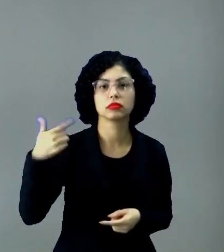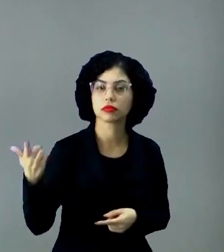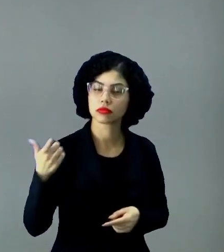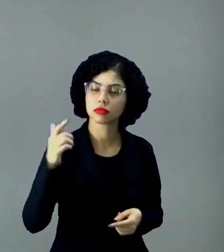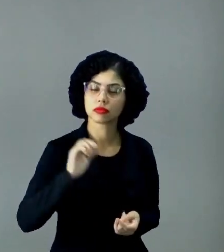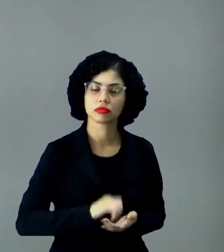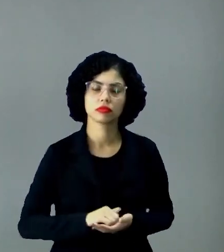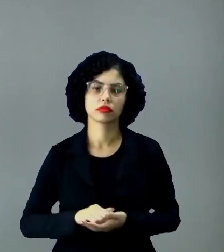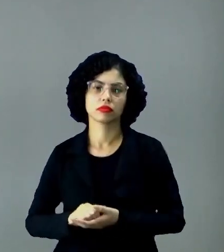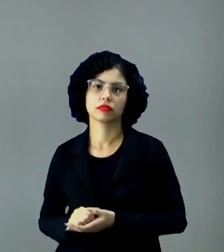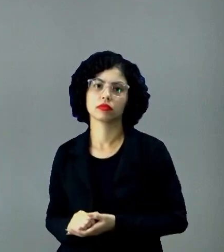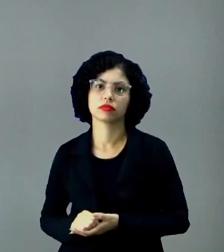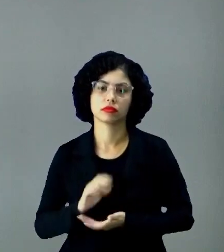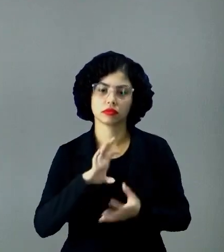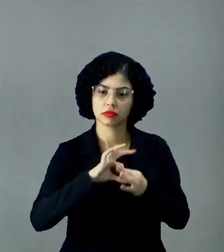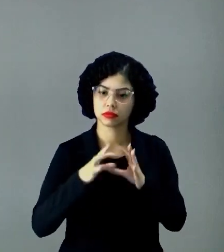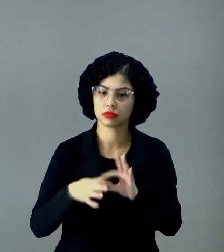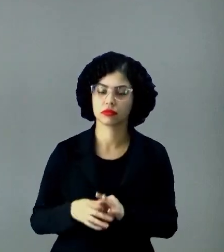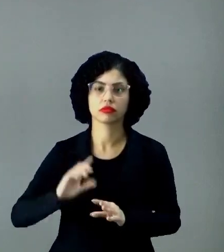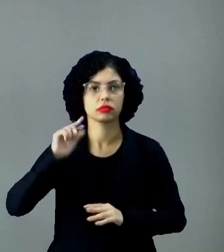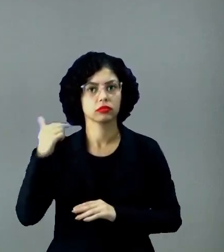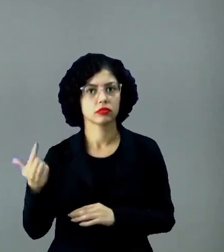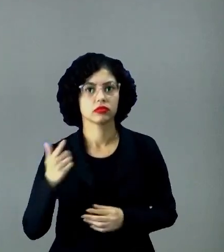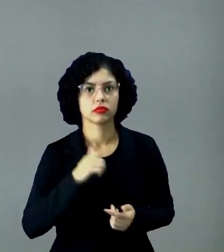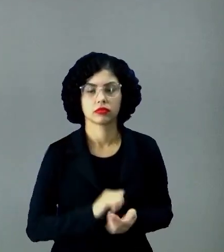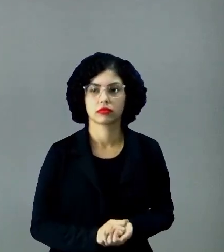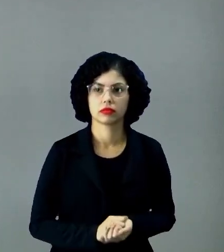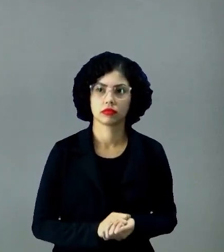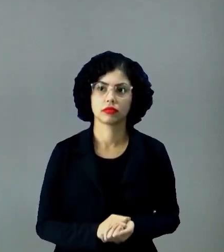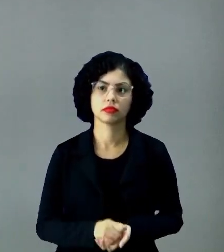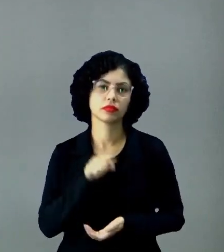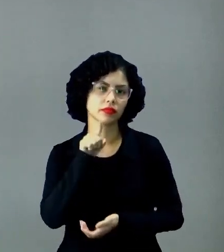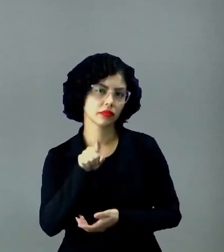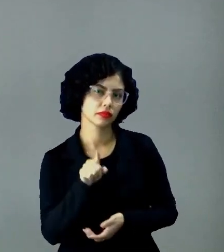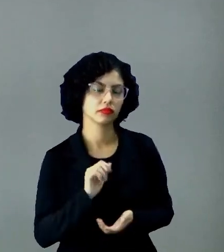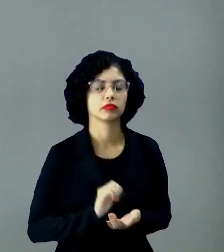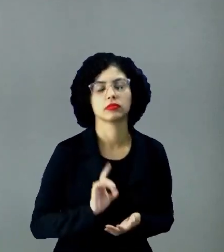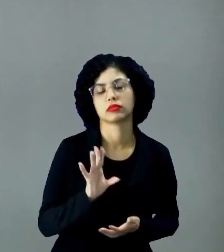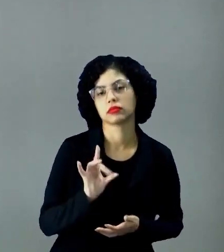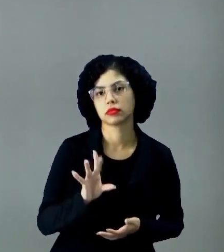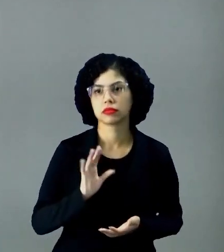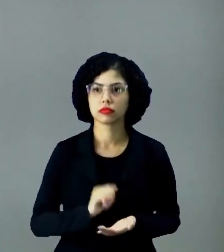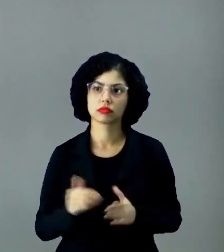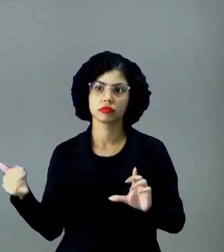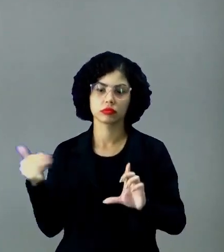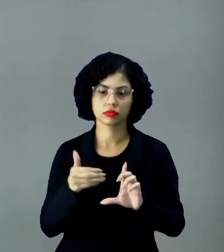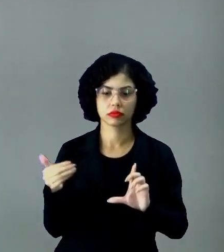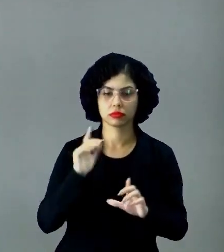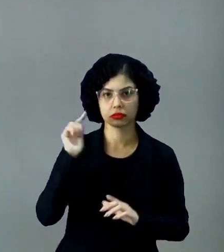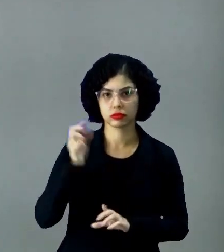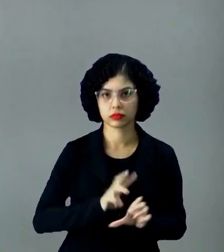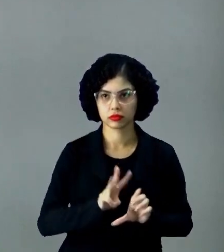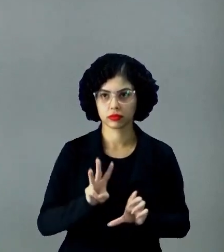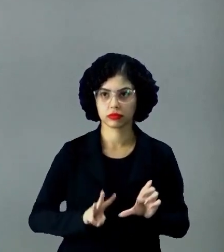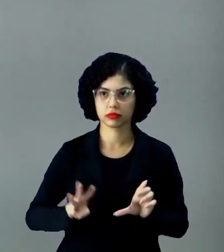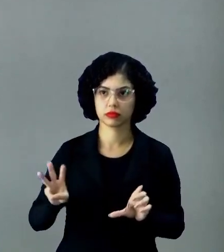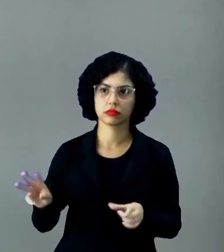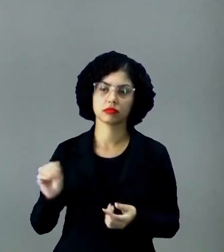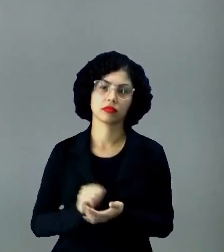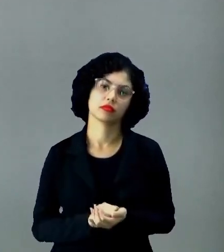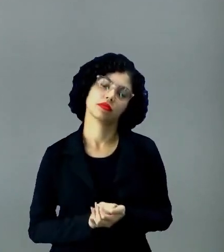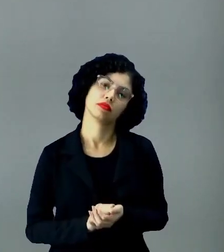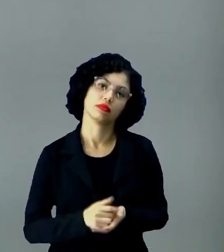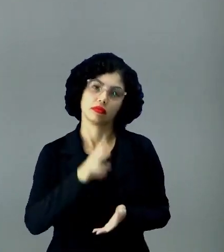outro teor, outro contexto, outra situação e você foi enganado somente para acessar aquele site. Então,